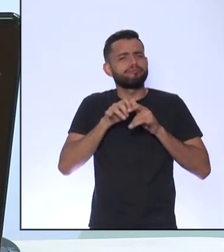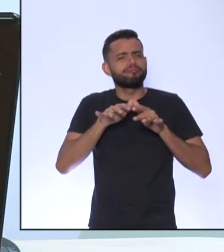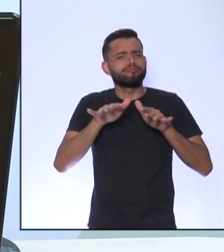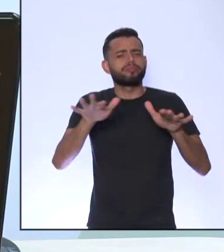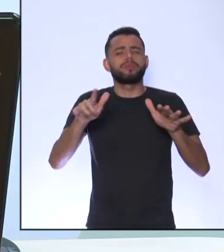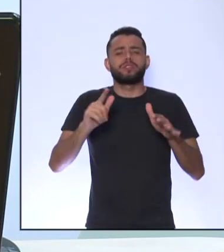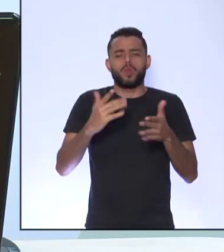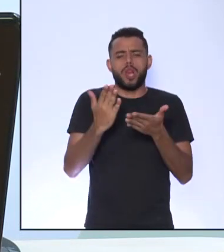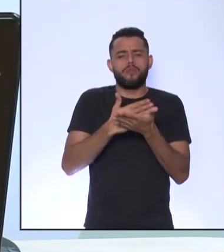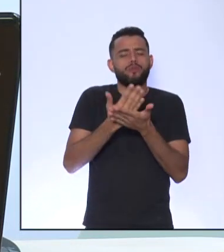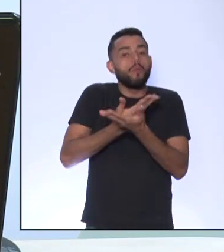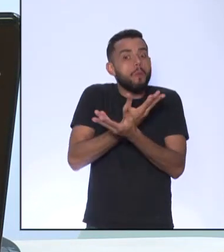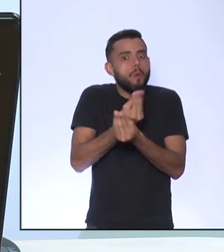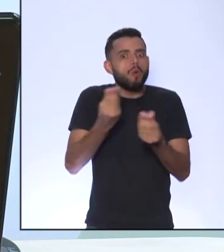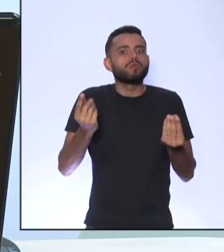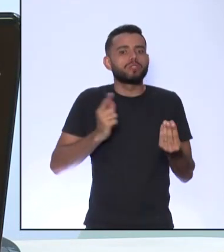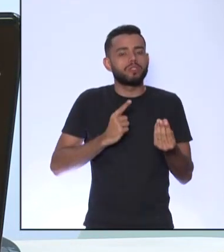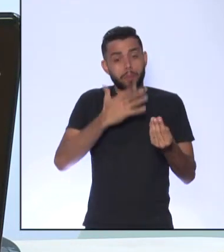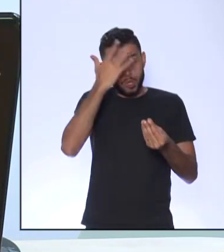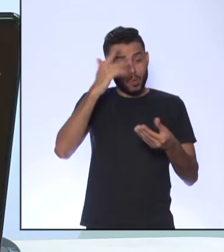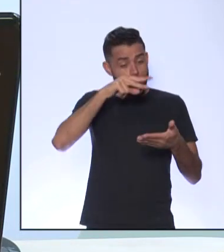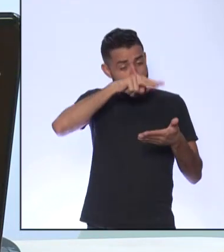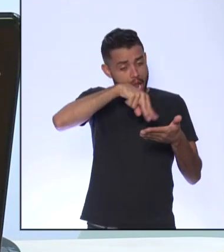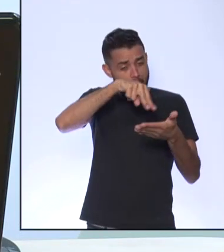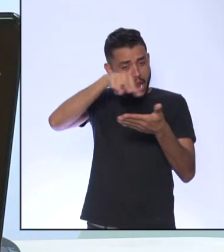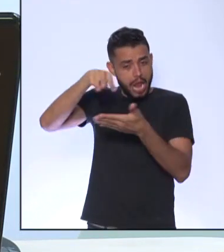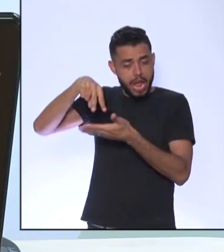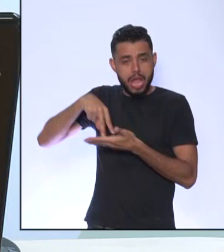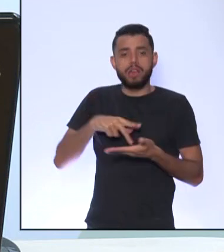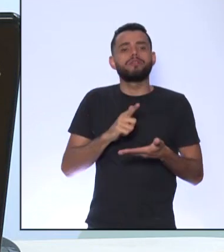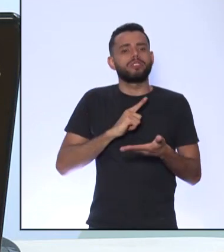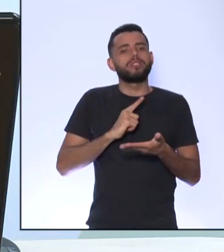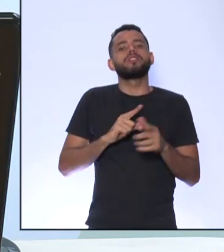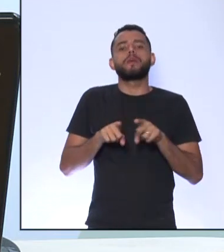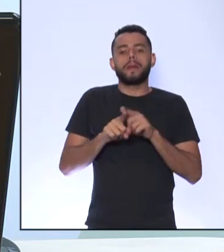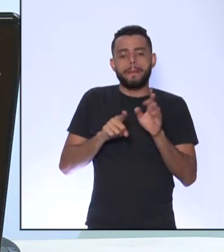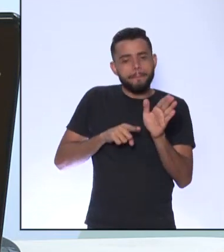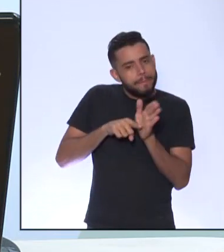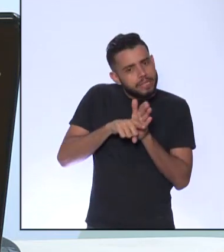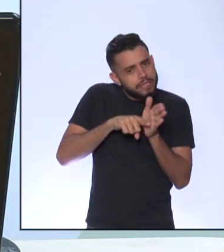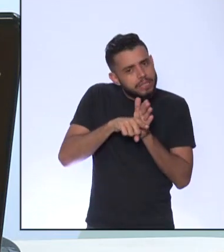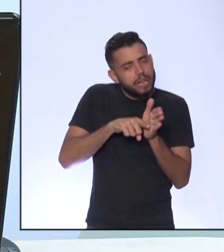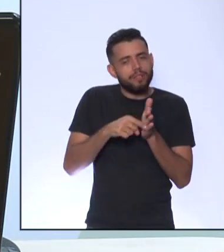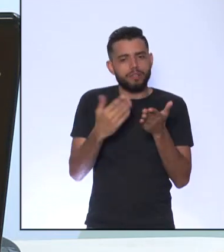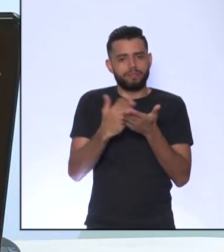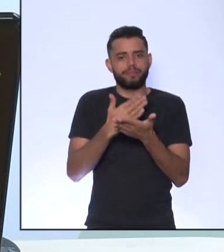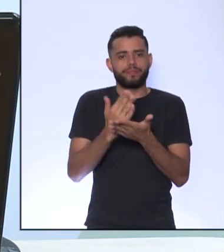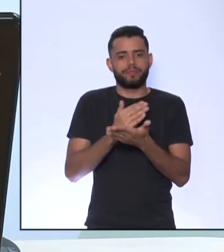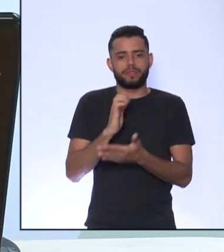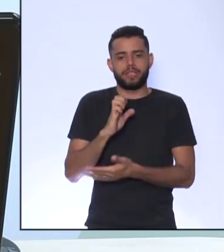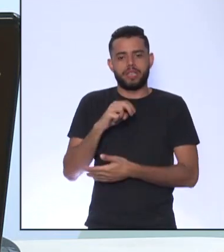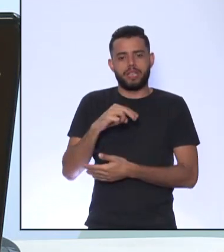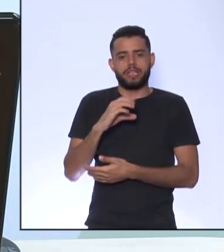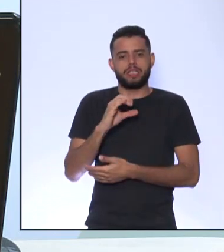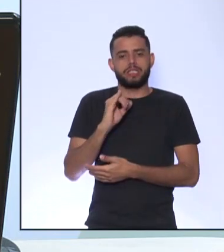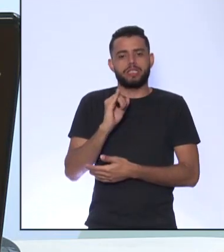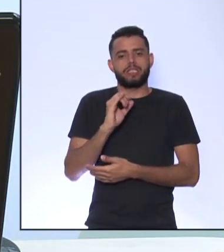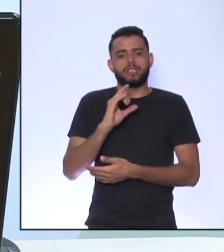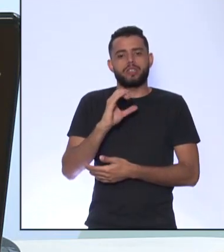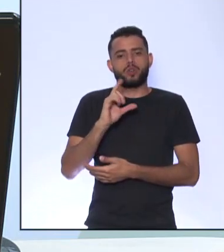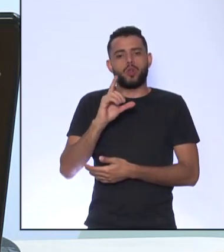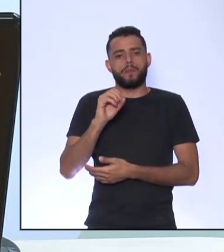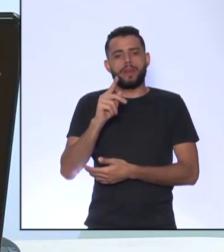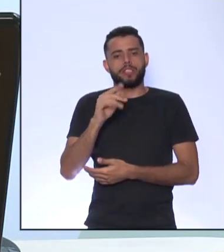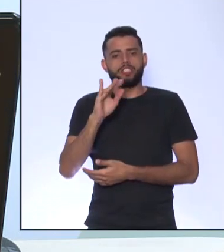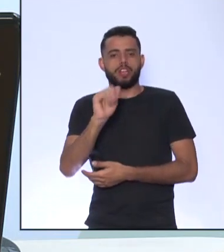exemplares As pessoas liam muito E pesquisavam nas enciclopédias Hoje em dia a gente pesquisa a enciclopédia